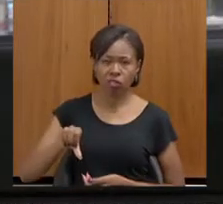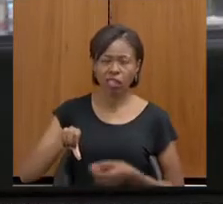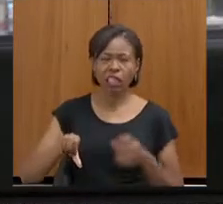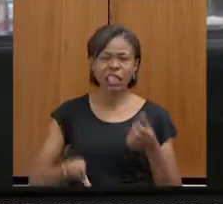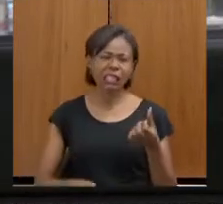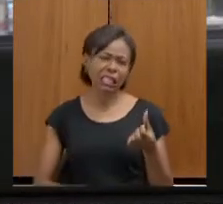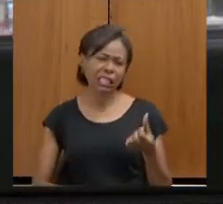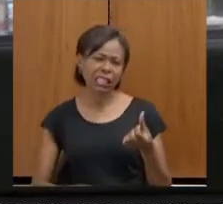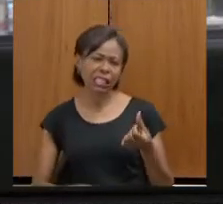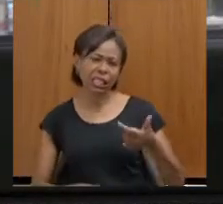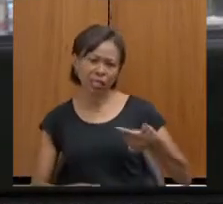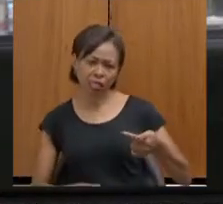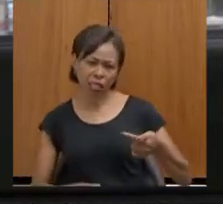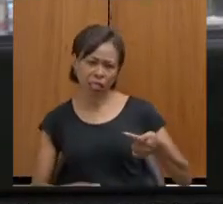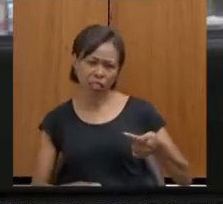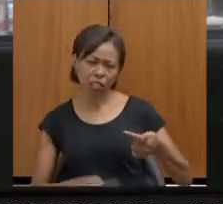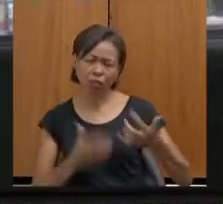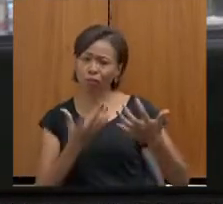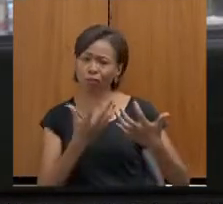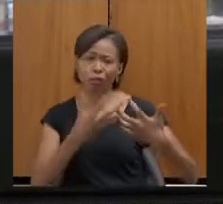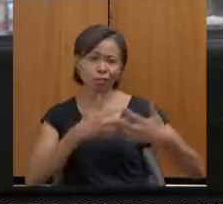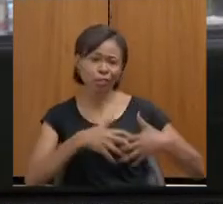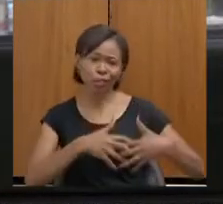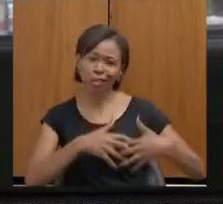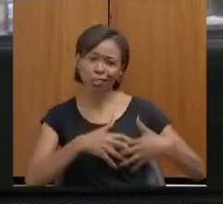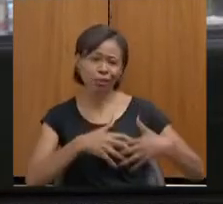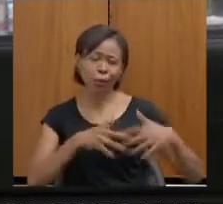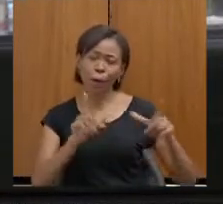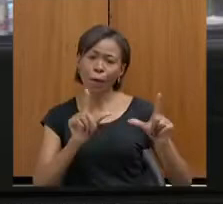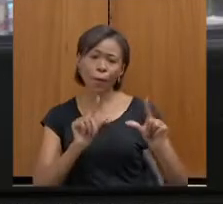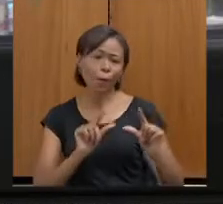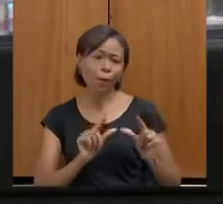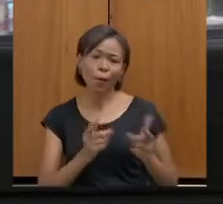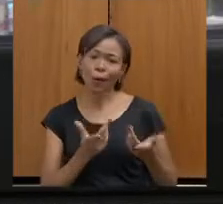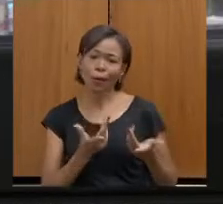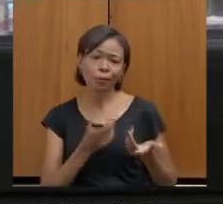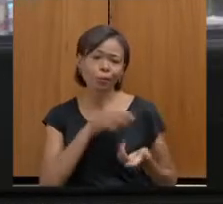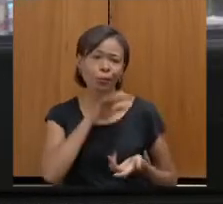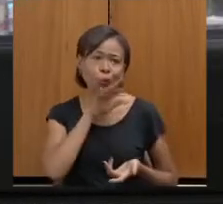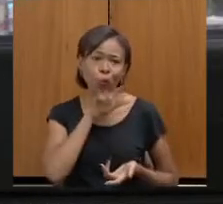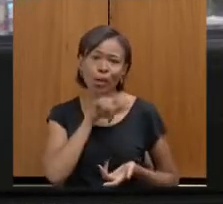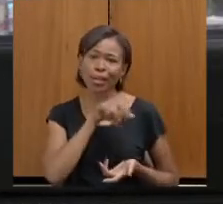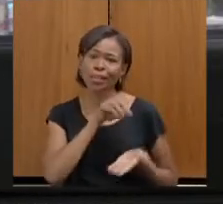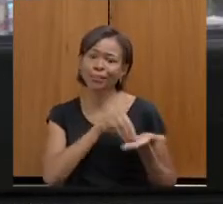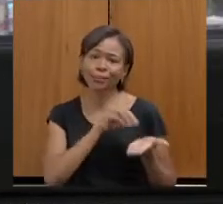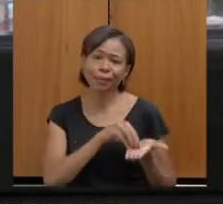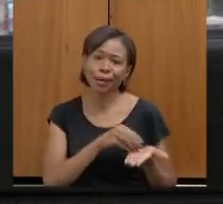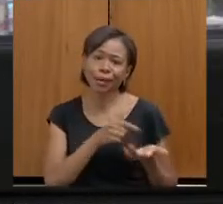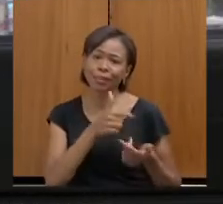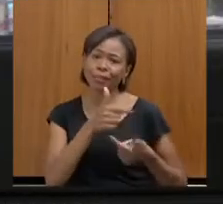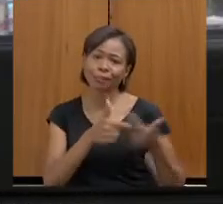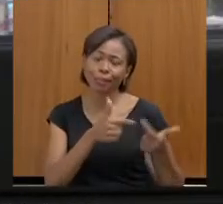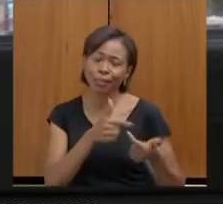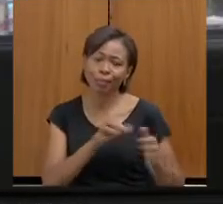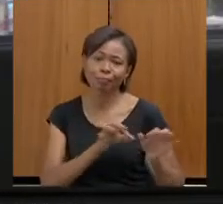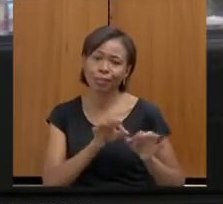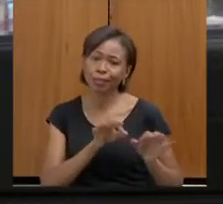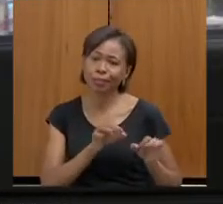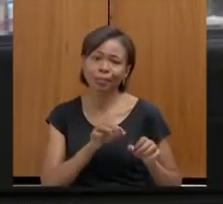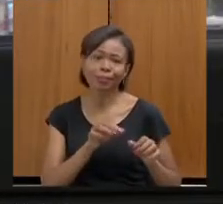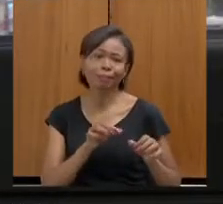67 funcionando de forma barra precária por não estar ali com todo o serviço organizado.